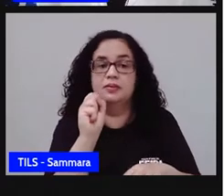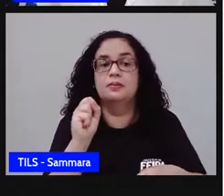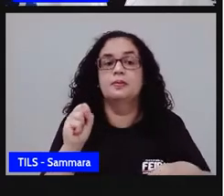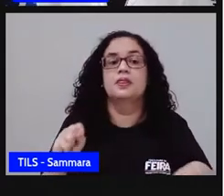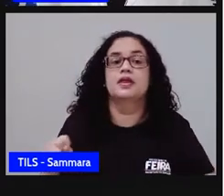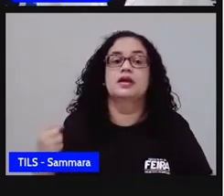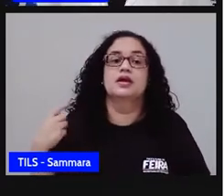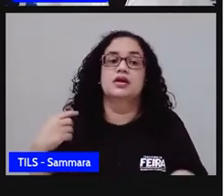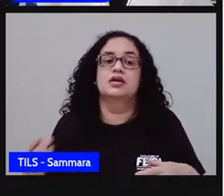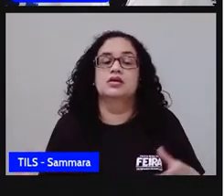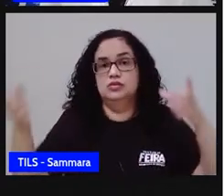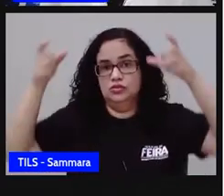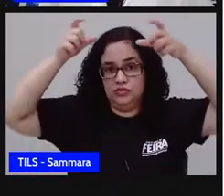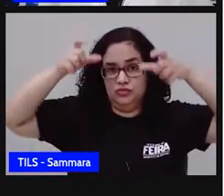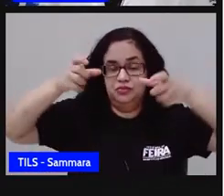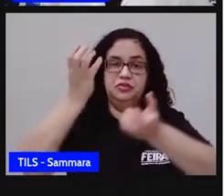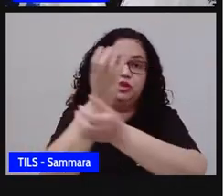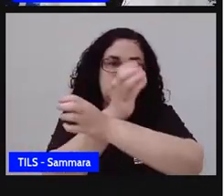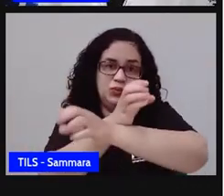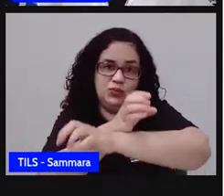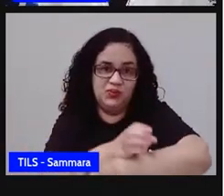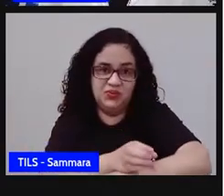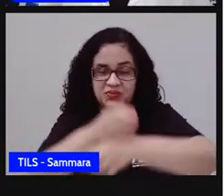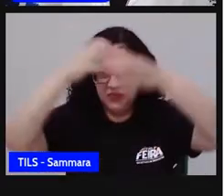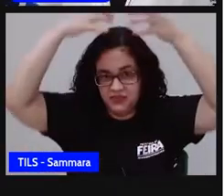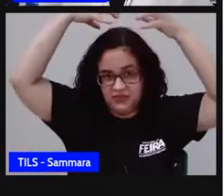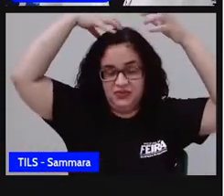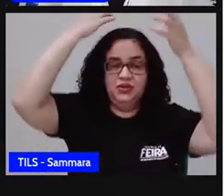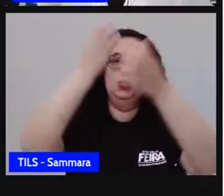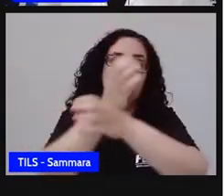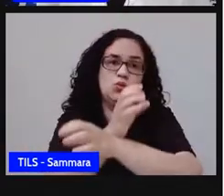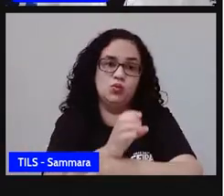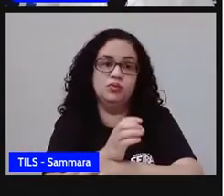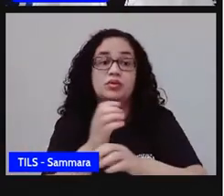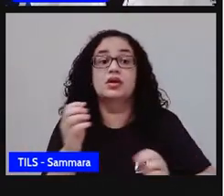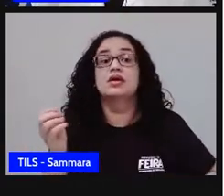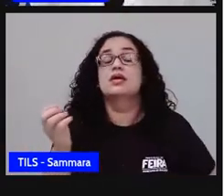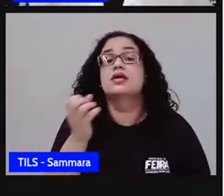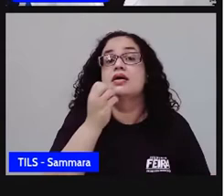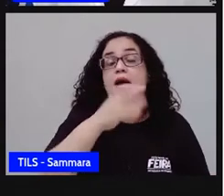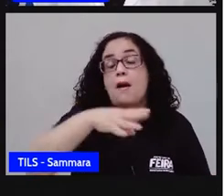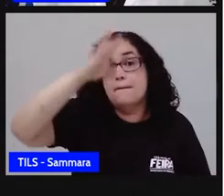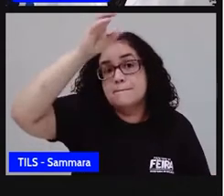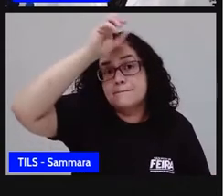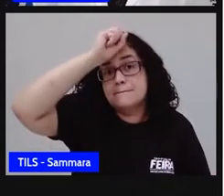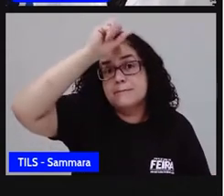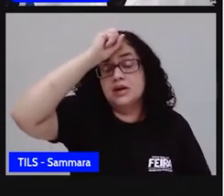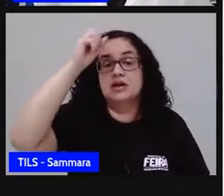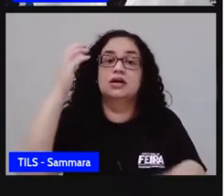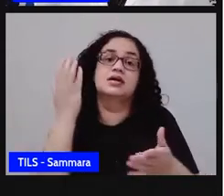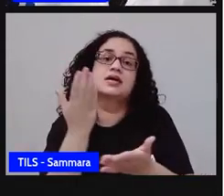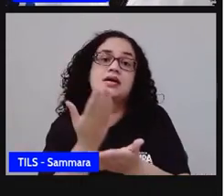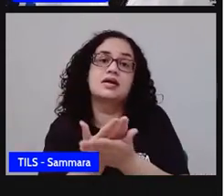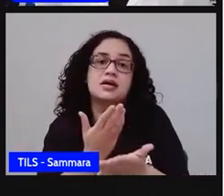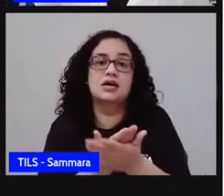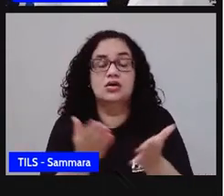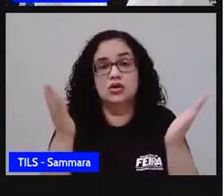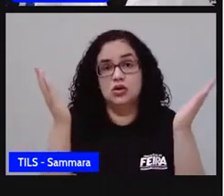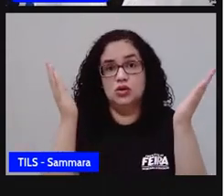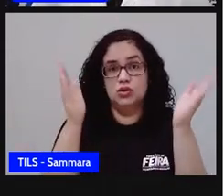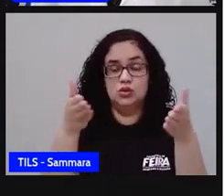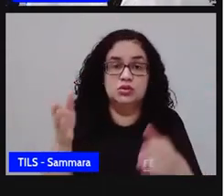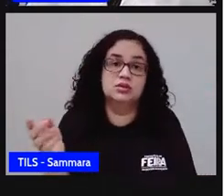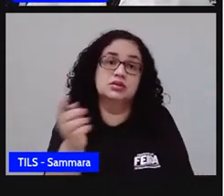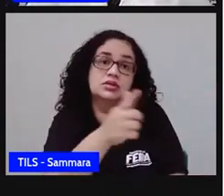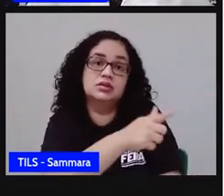a nossa princesa do sertão. Bom, o que é a gente vai aprender nessa aula hoje para o